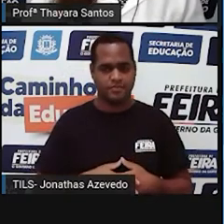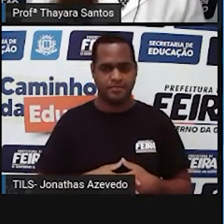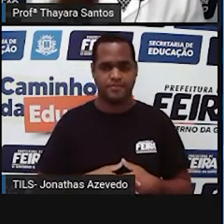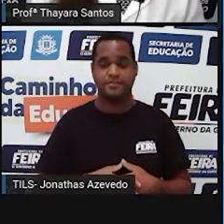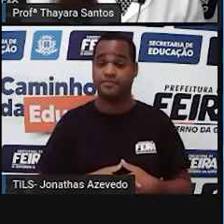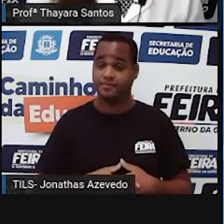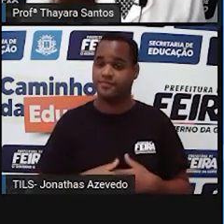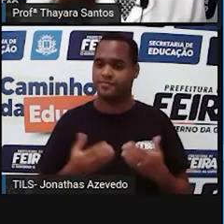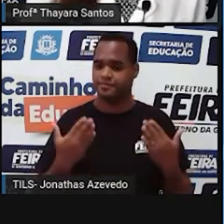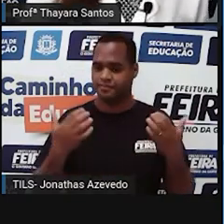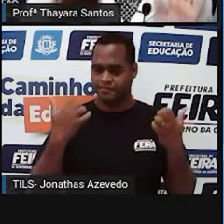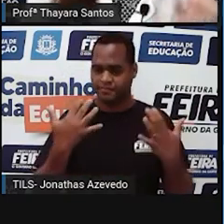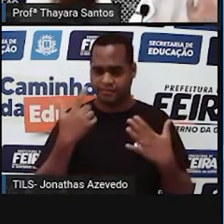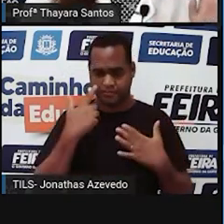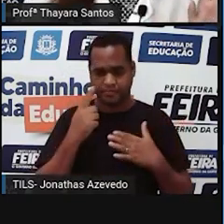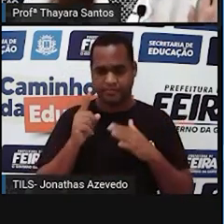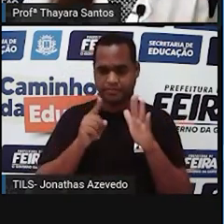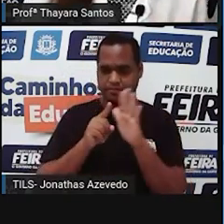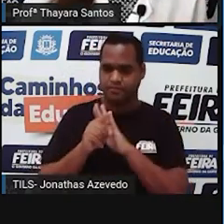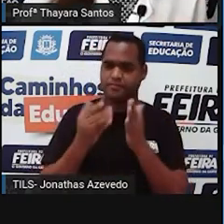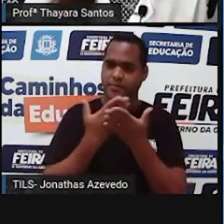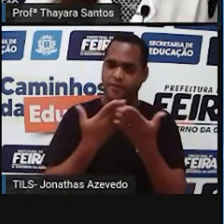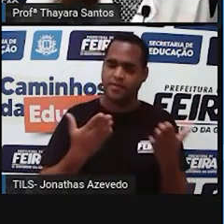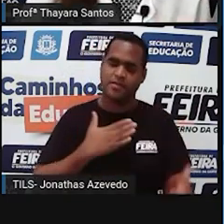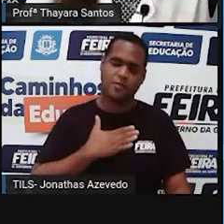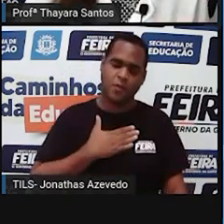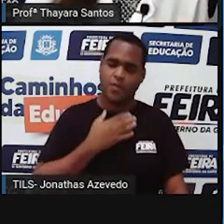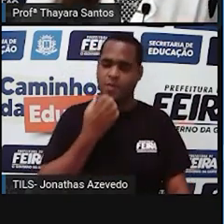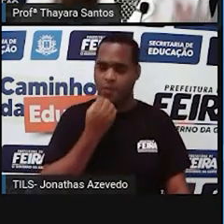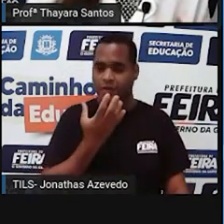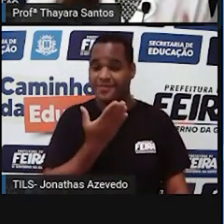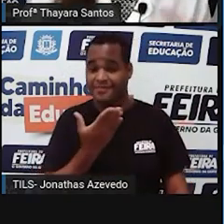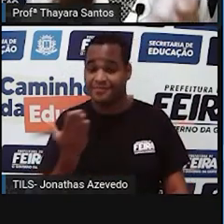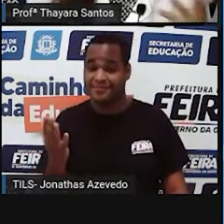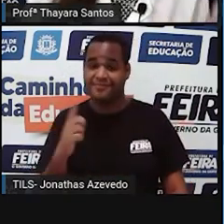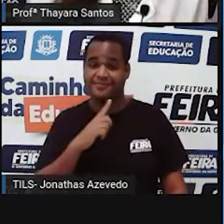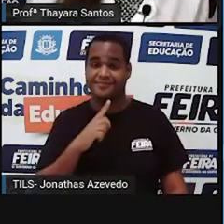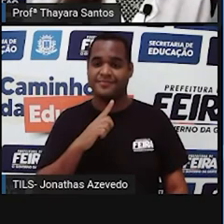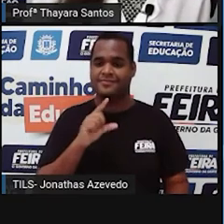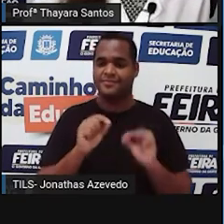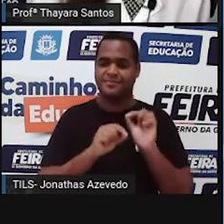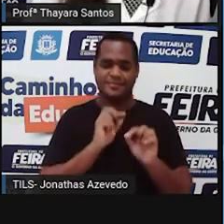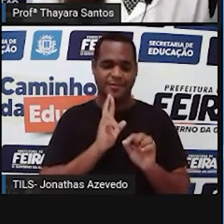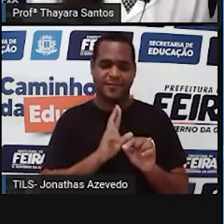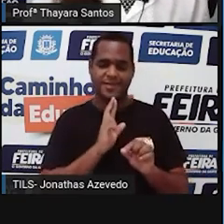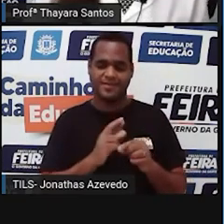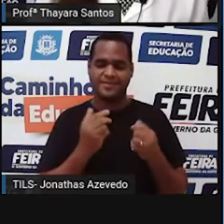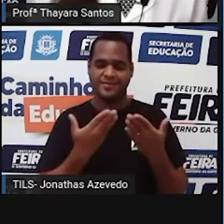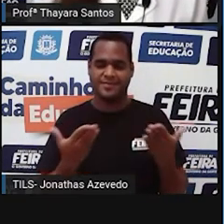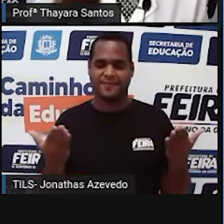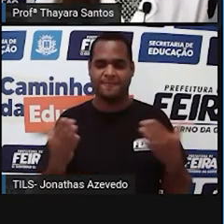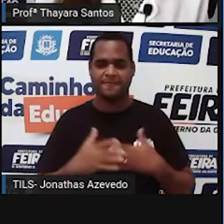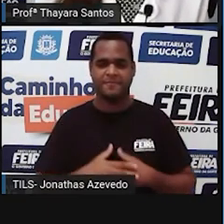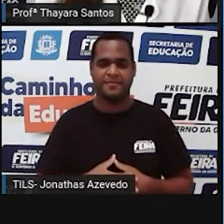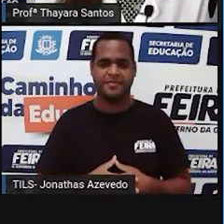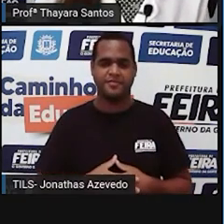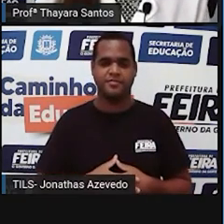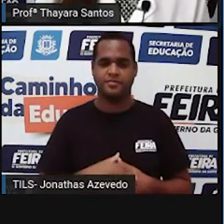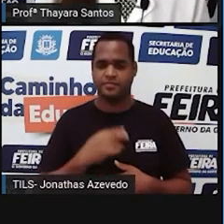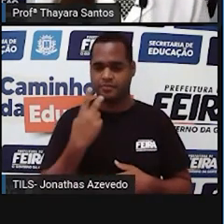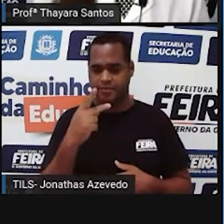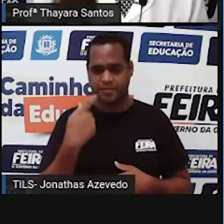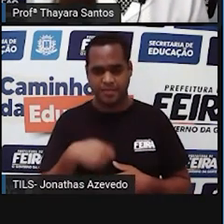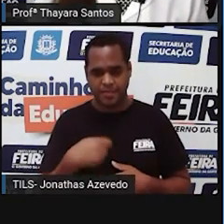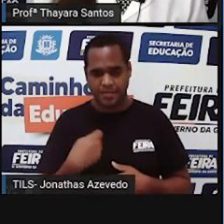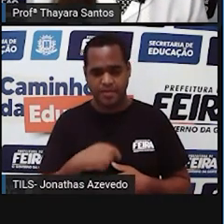Agora, a gente vai para a parte que eu tenho certeza que vocês mais gostam do outro lado. Que é a hora da atividade. E para isso, a gente vai